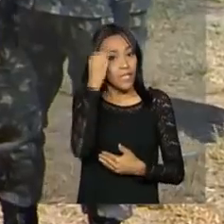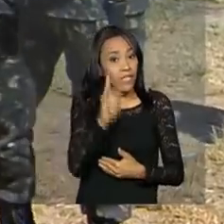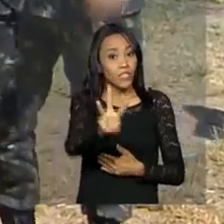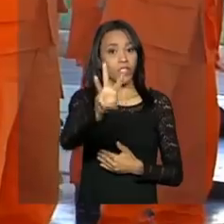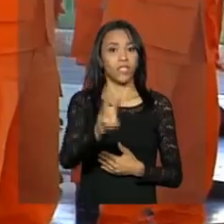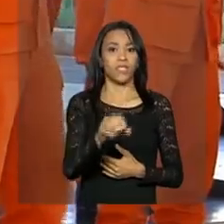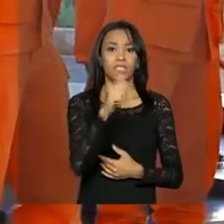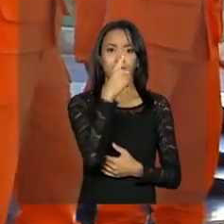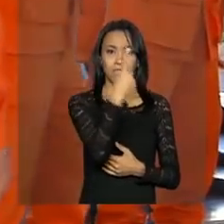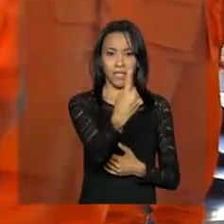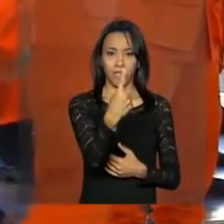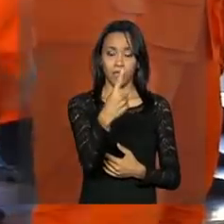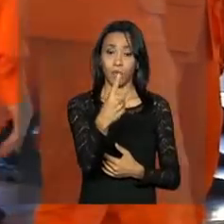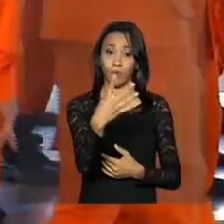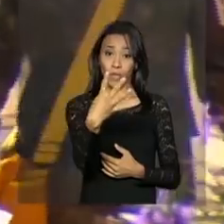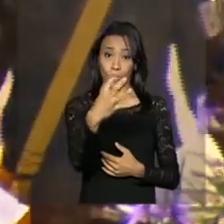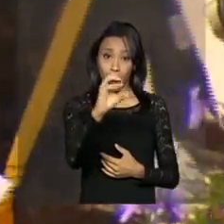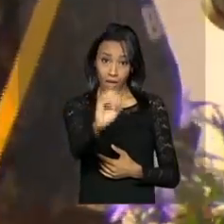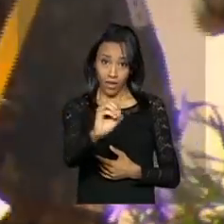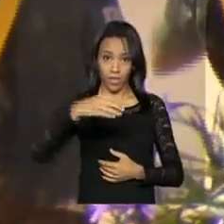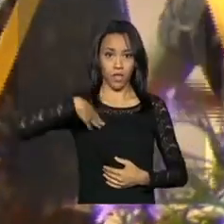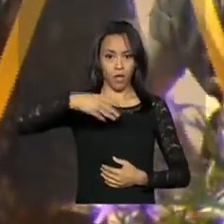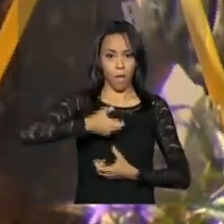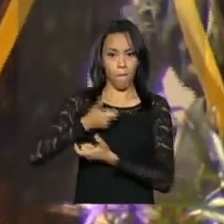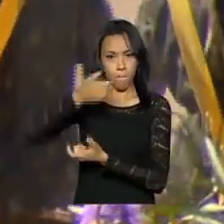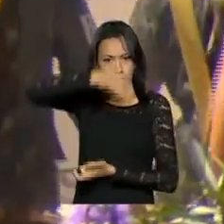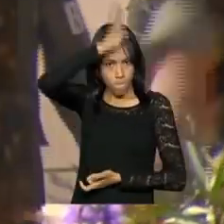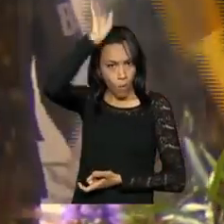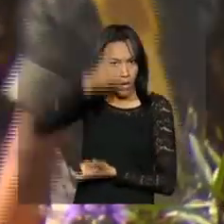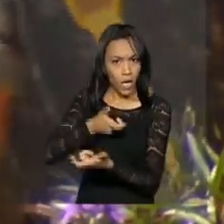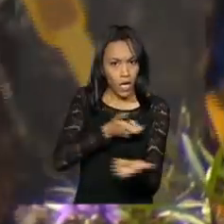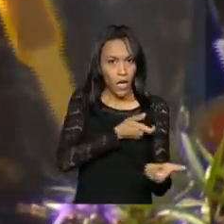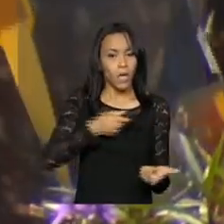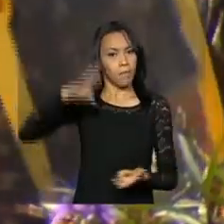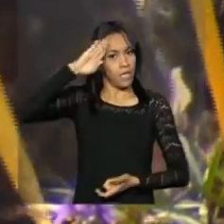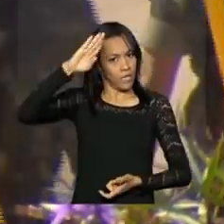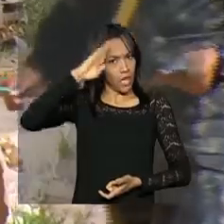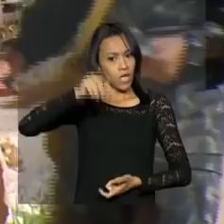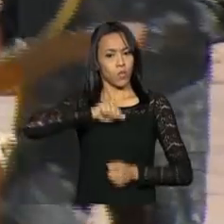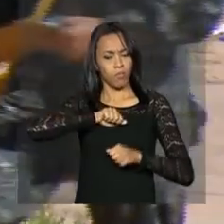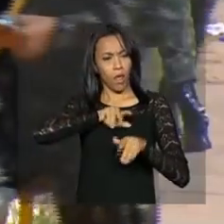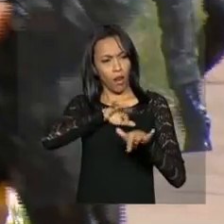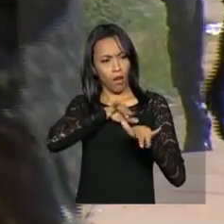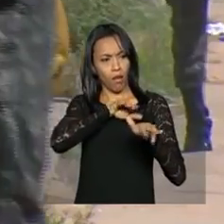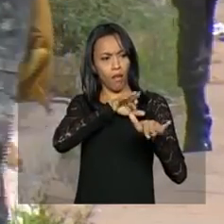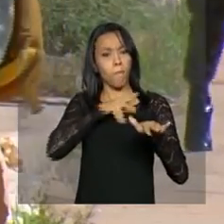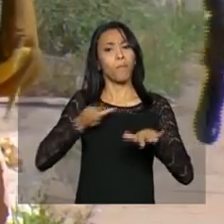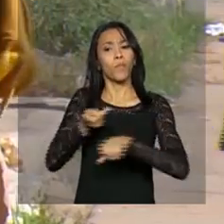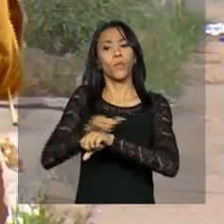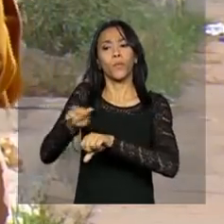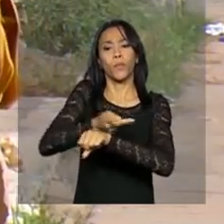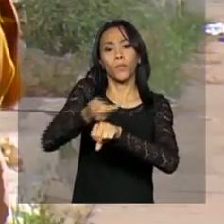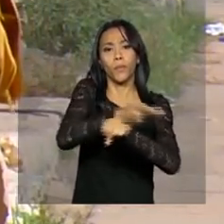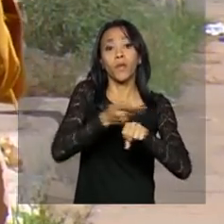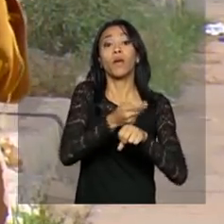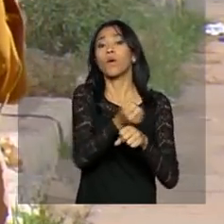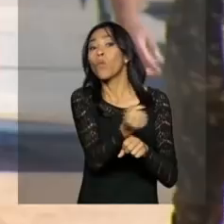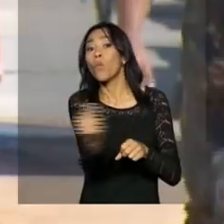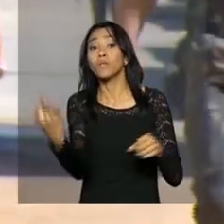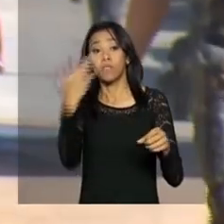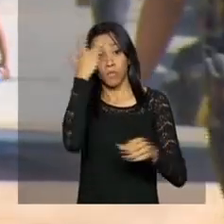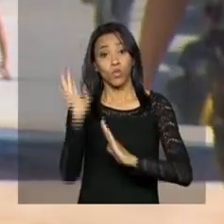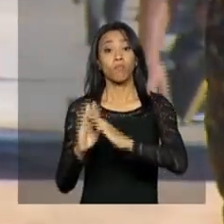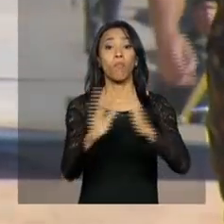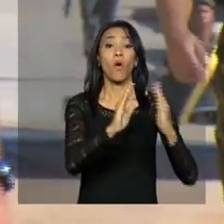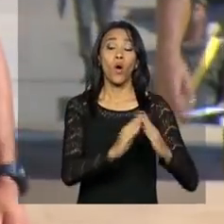bombeiros militares e soldados do Exército vão percorrer a região onde vivem cerca de 30 mil pessoas